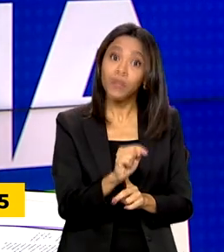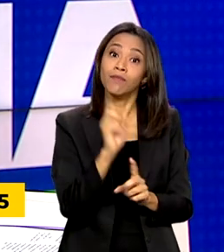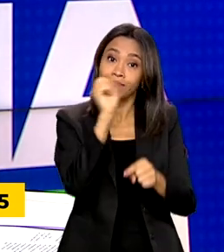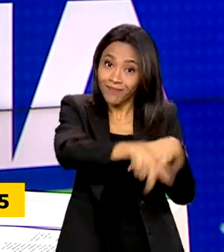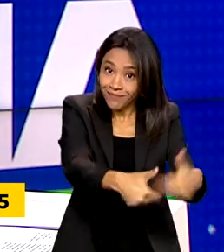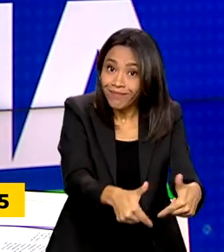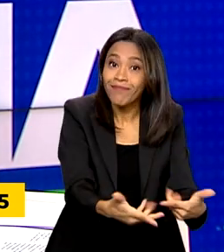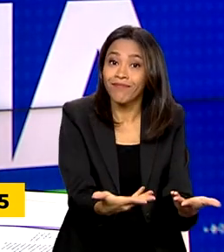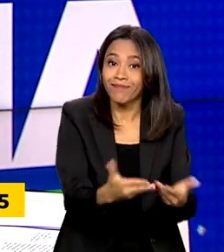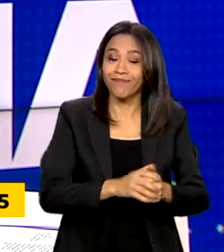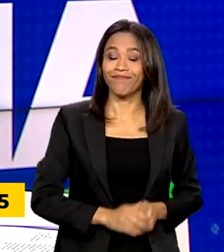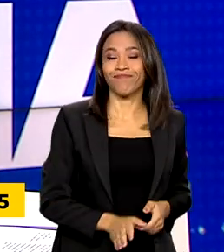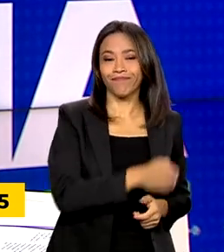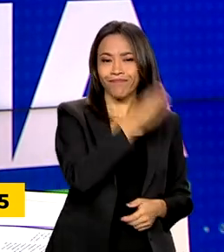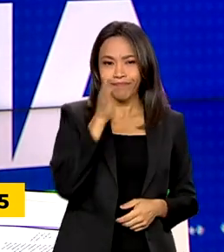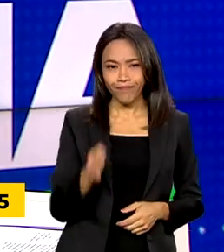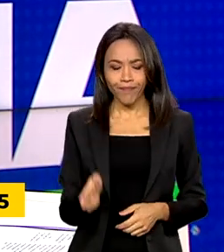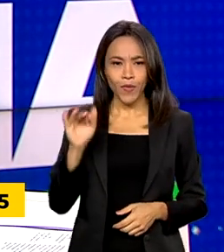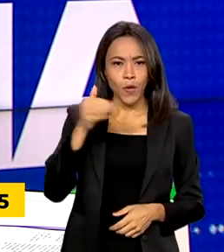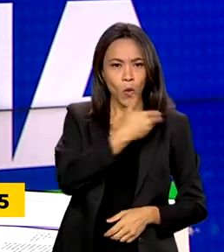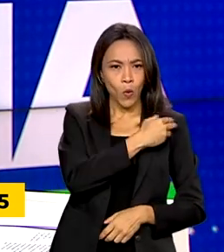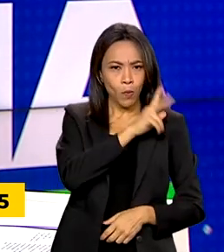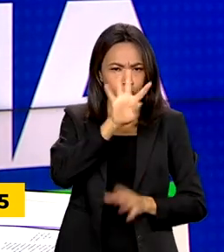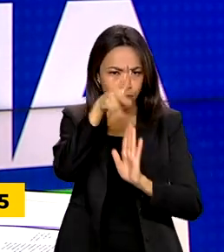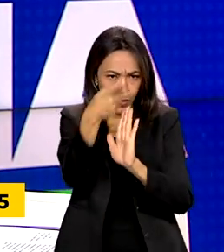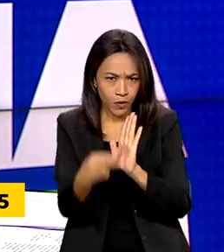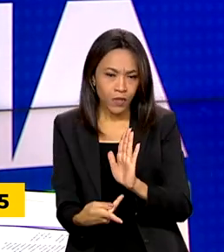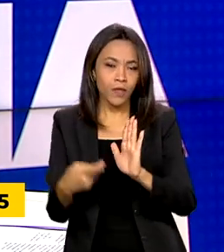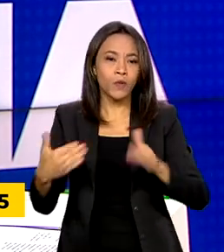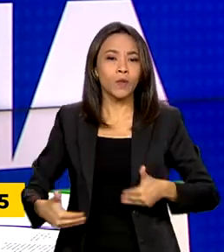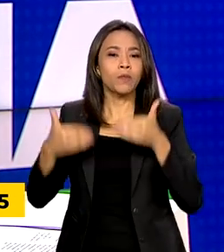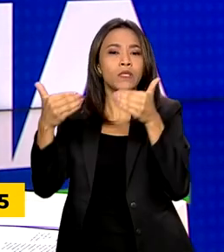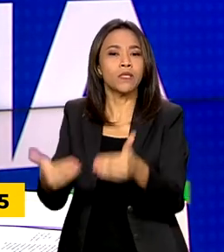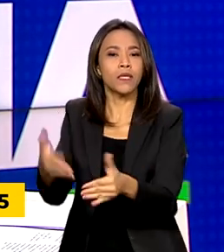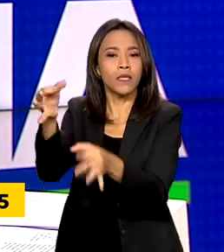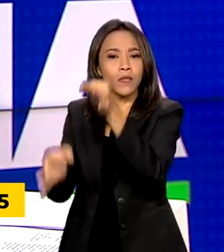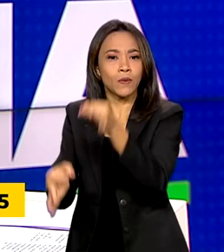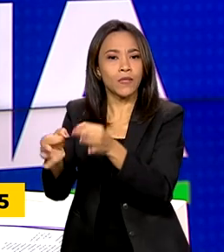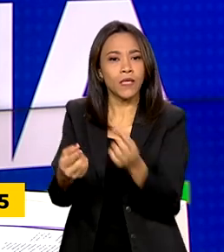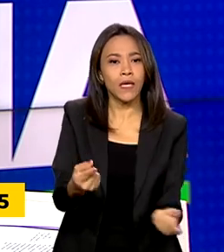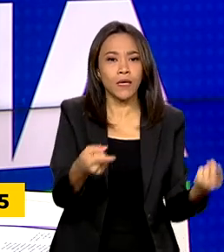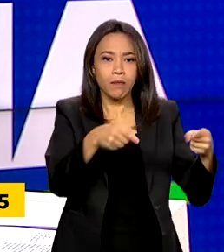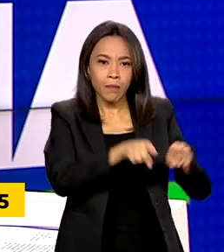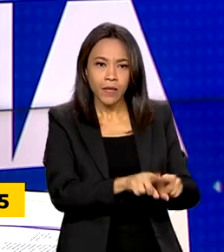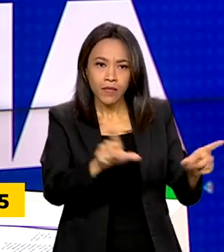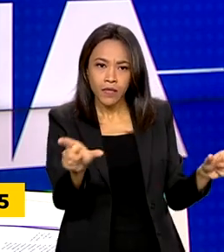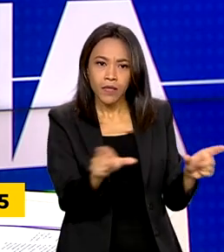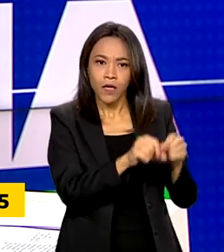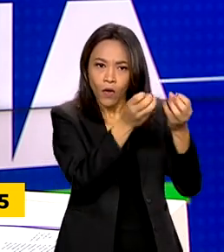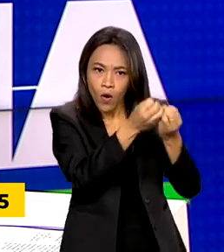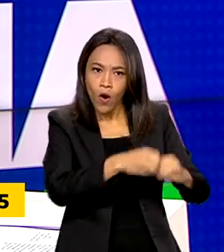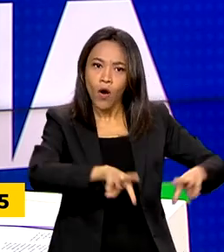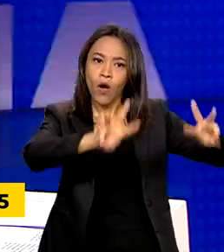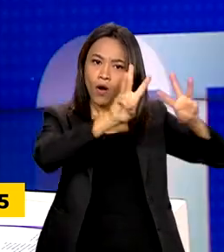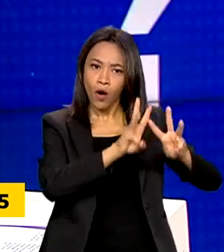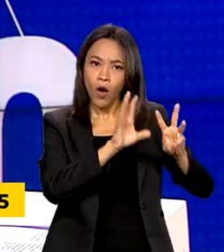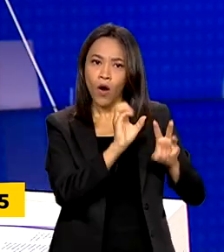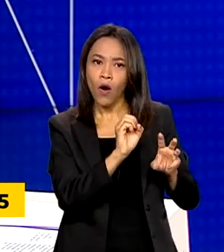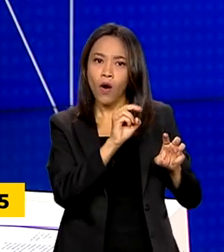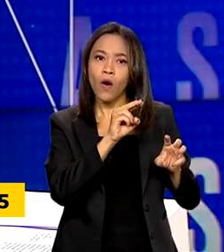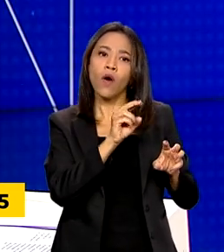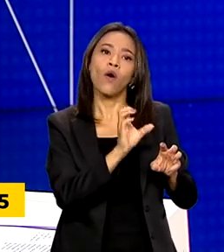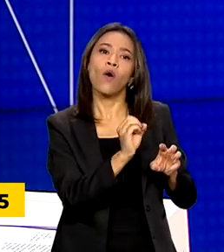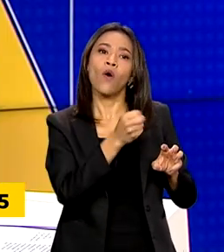Um projeto do Ministério da Justiça, em parceria com a Organização das Nações Unidas, vai ajudar no